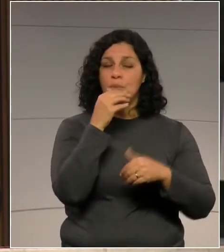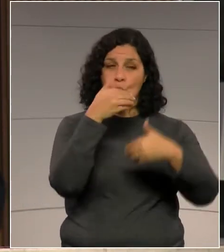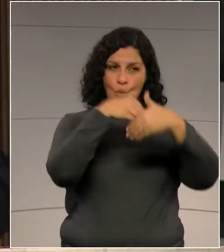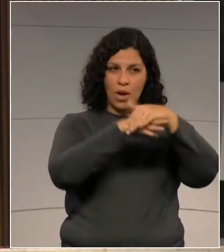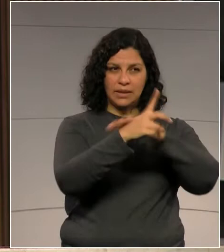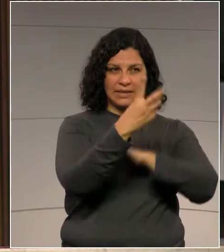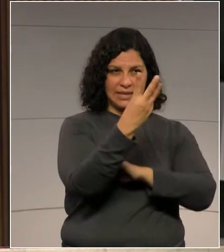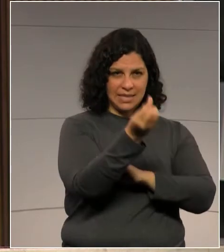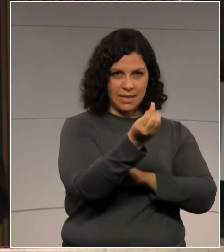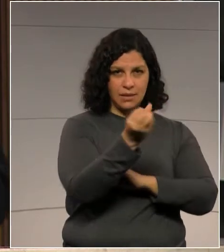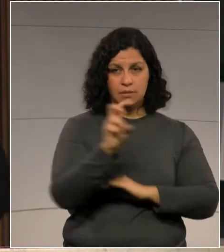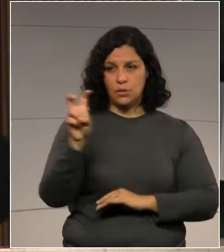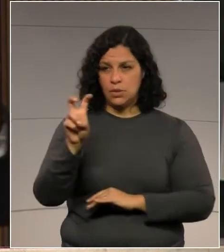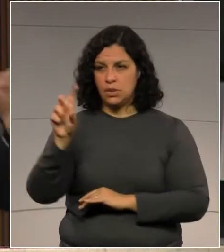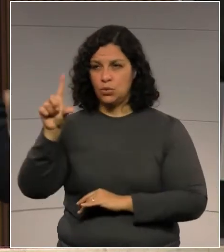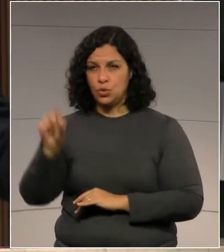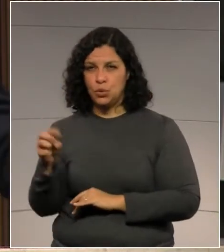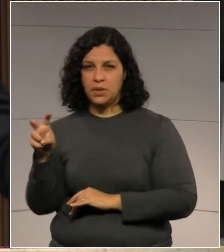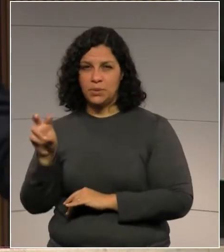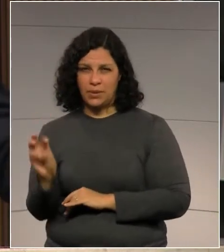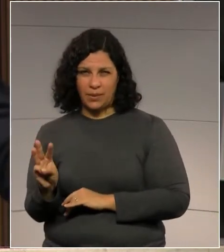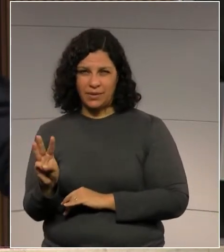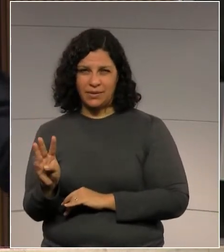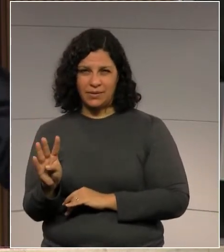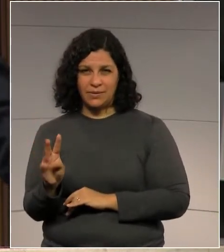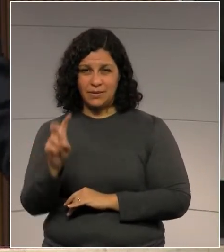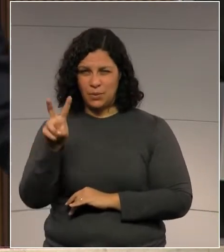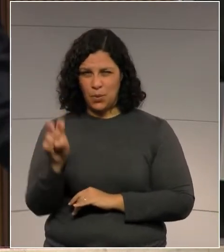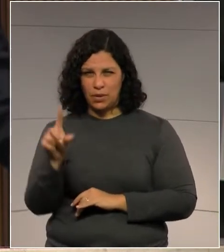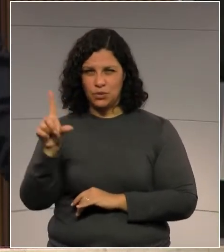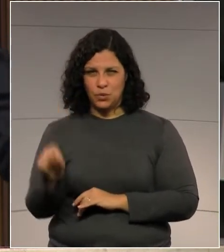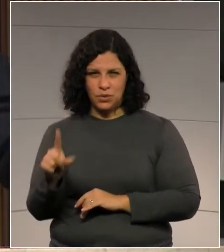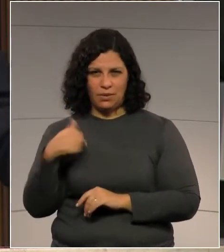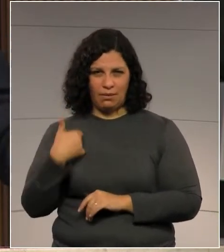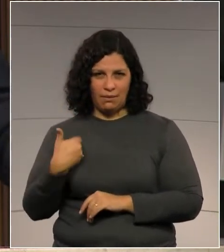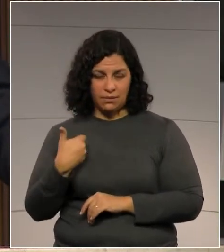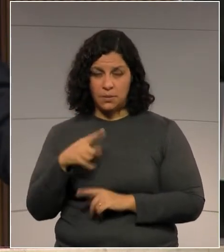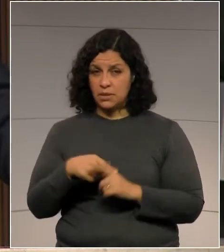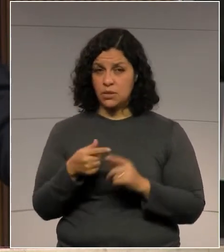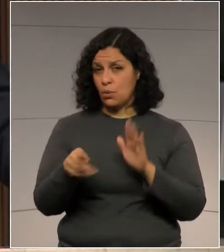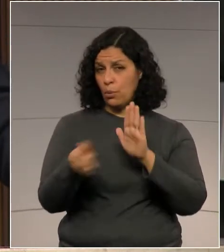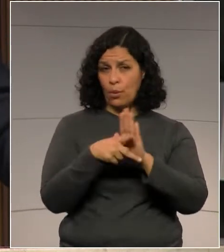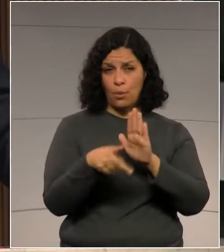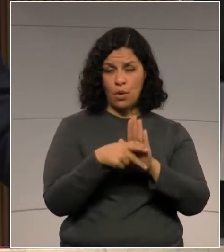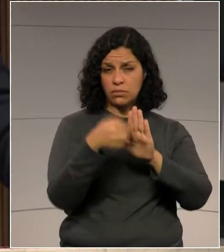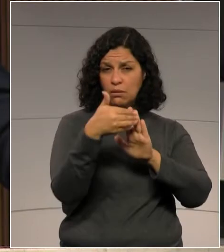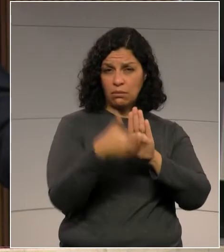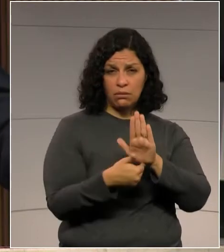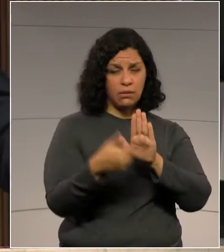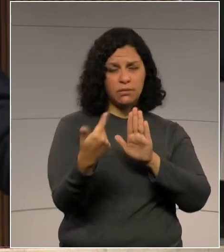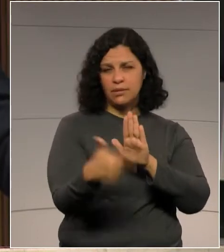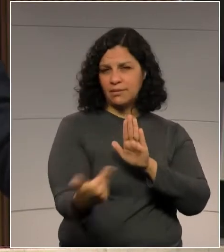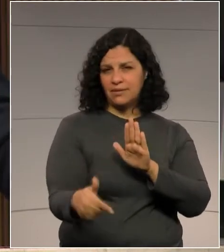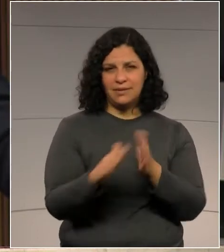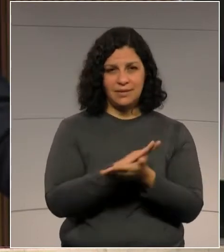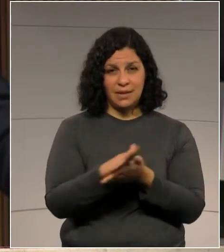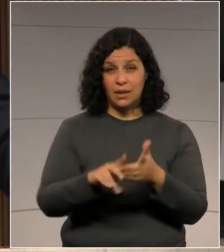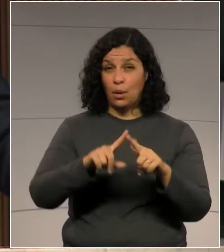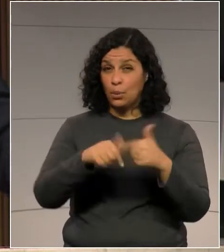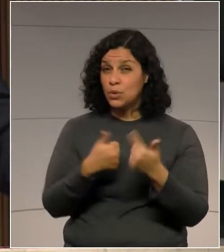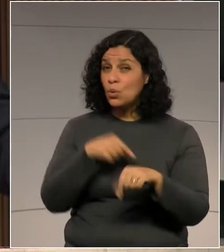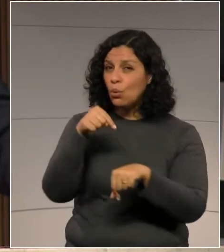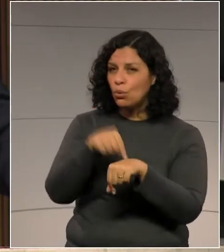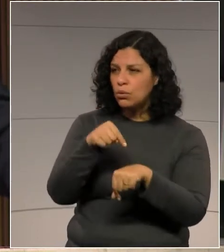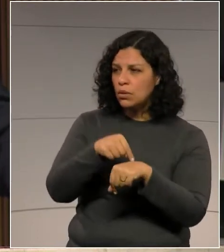Isso não está previsto aqui. Então, vai aumentar e muito